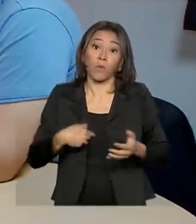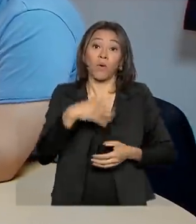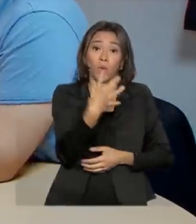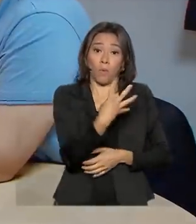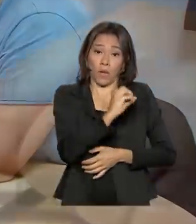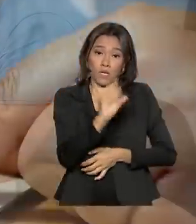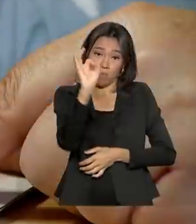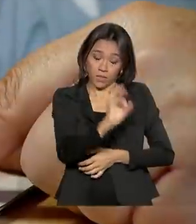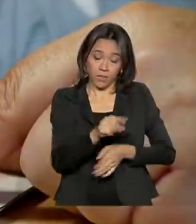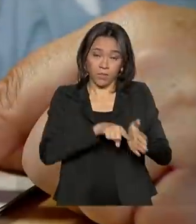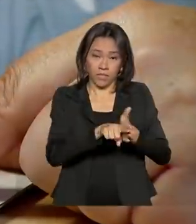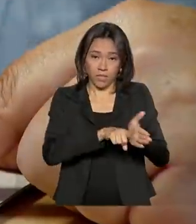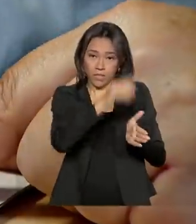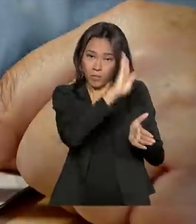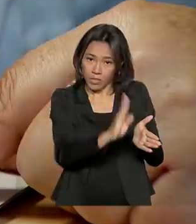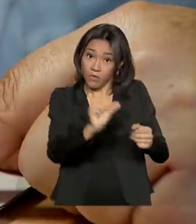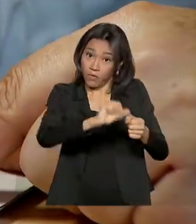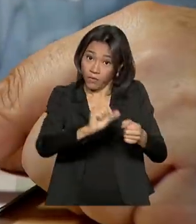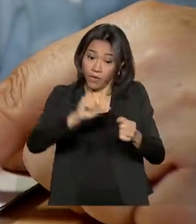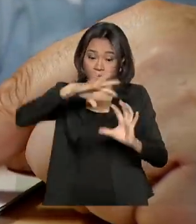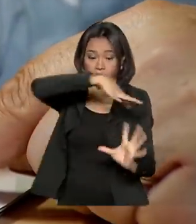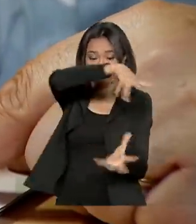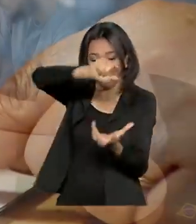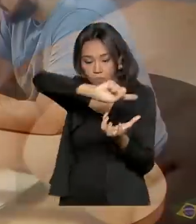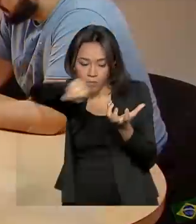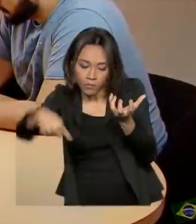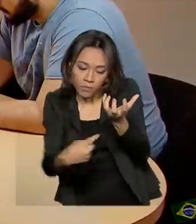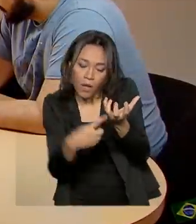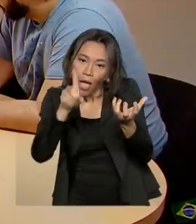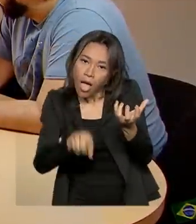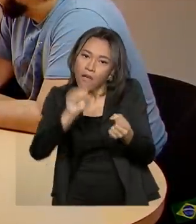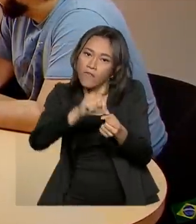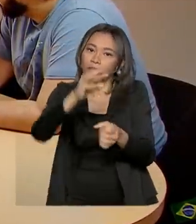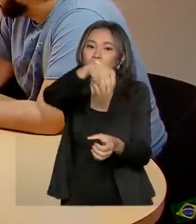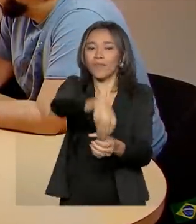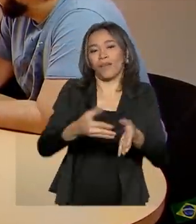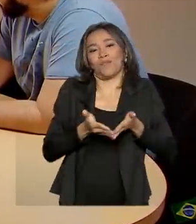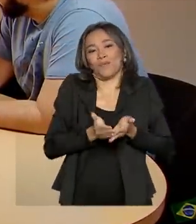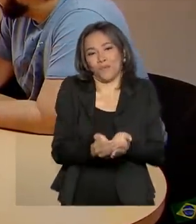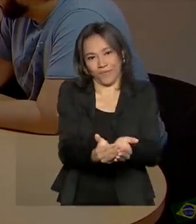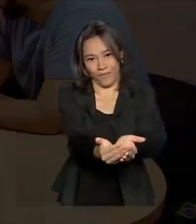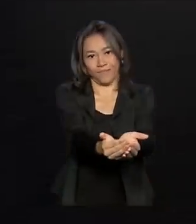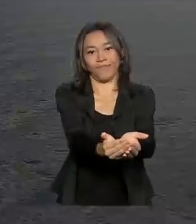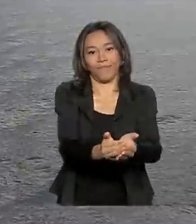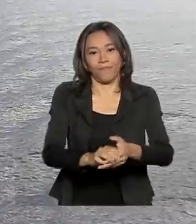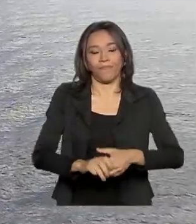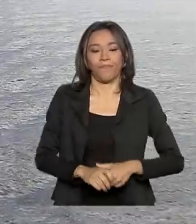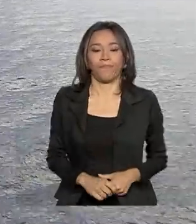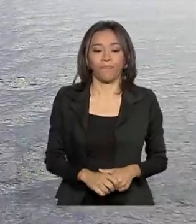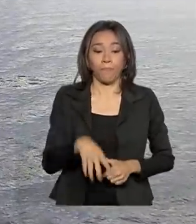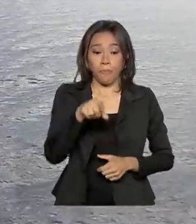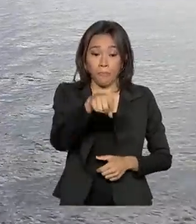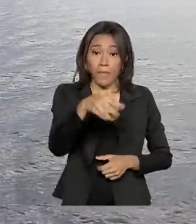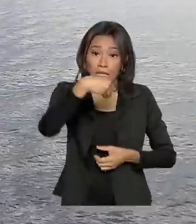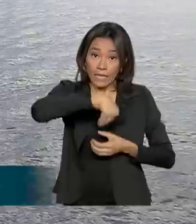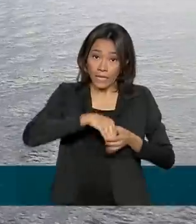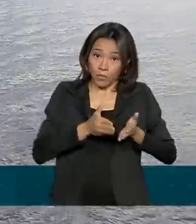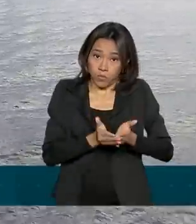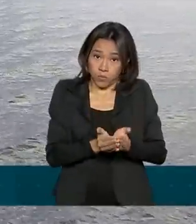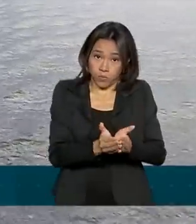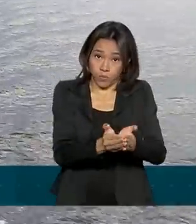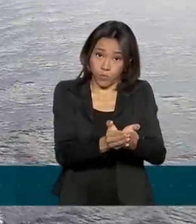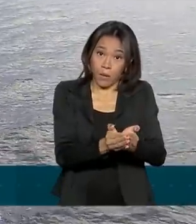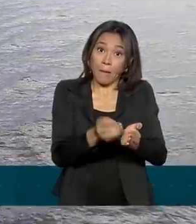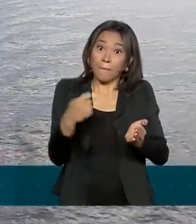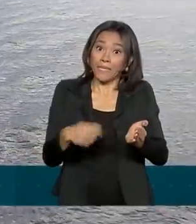brasileiras realizadas na Antártica são produzidas a bordo do Almirante Maximiliano. A navegação no navio polar tem que